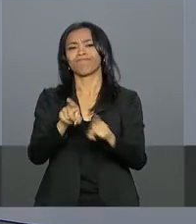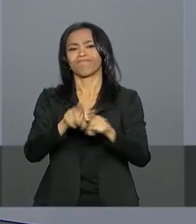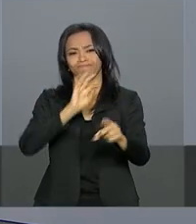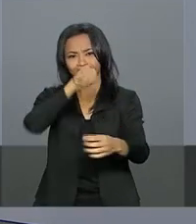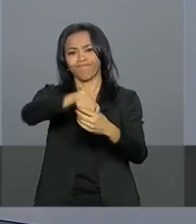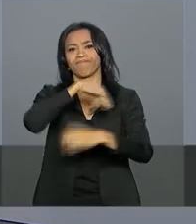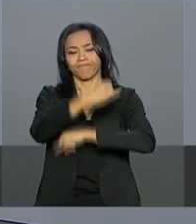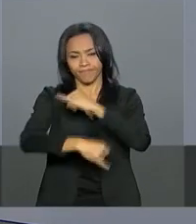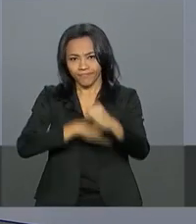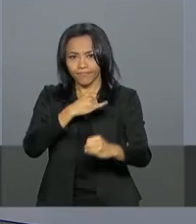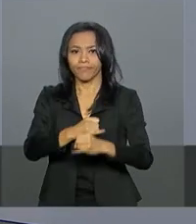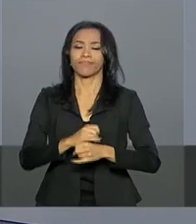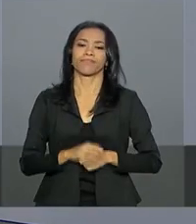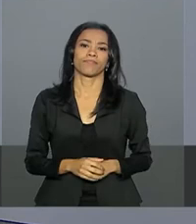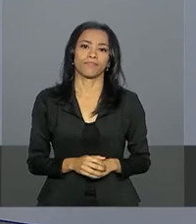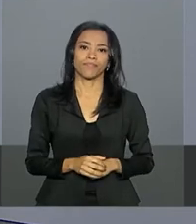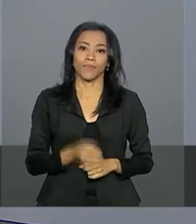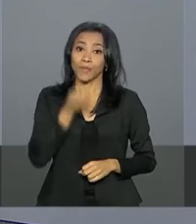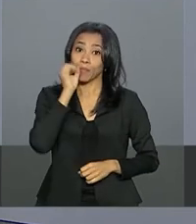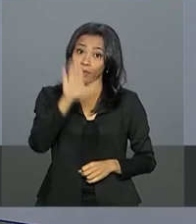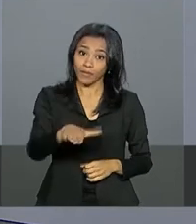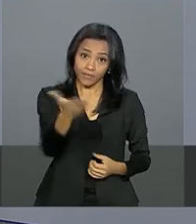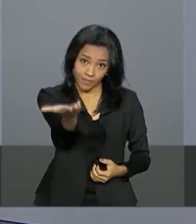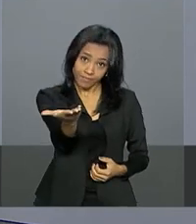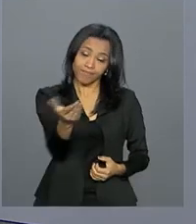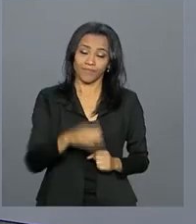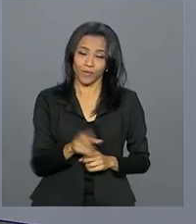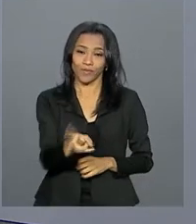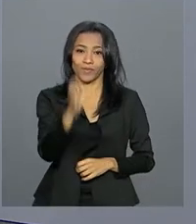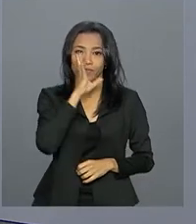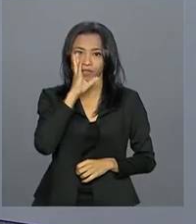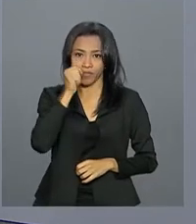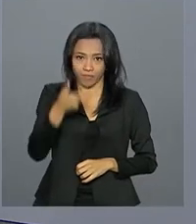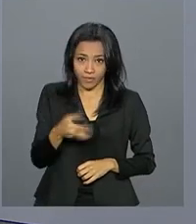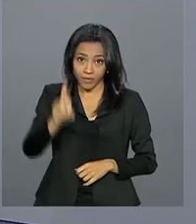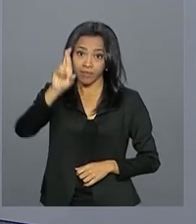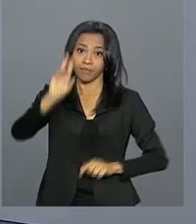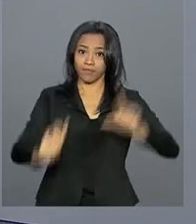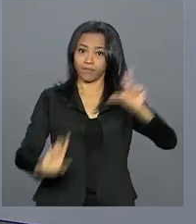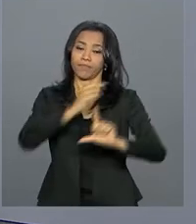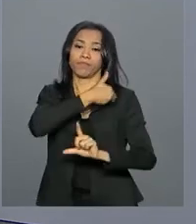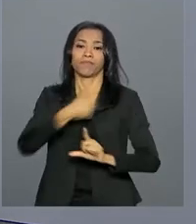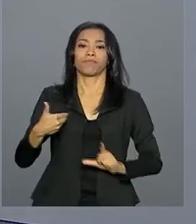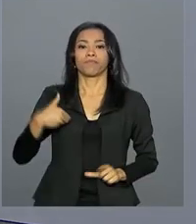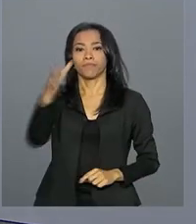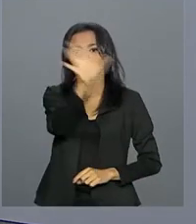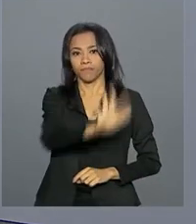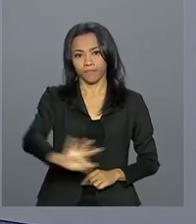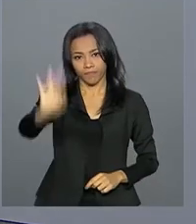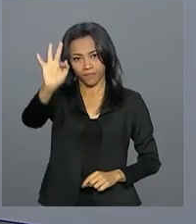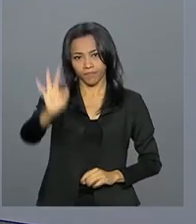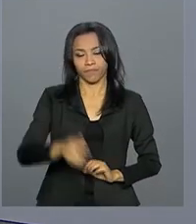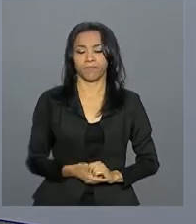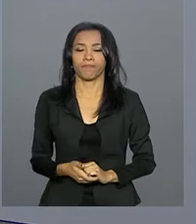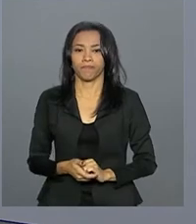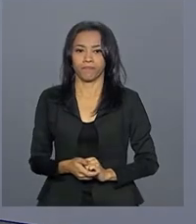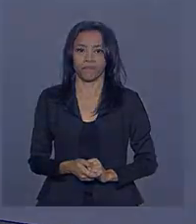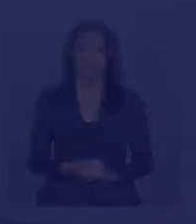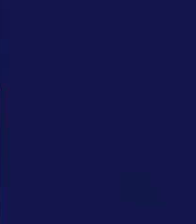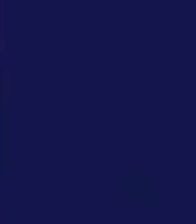na página da NBR na internet. Uma boa tarde para você e continue com a gente aqui na NBR, a TV do Governo Federal.